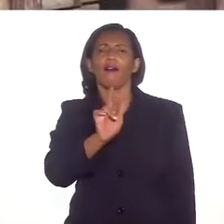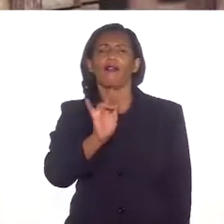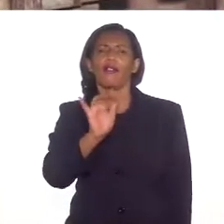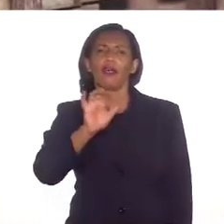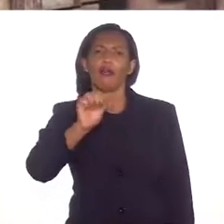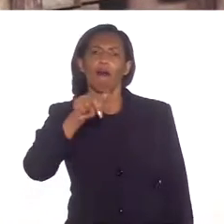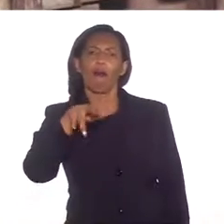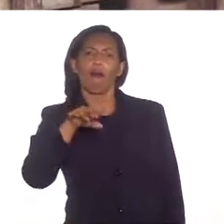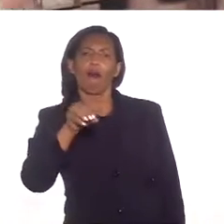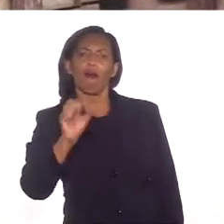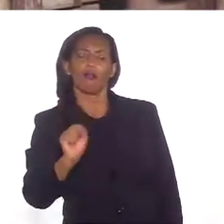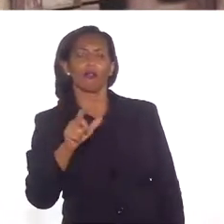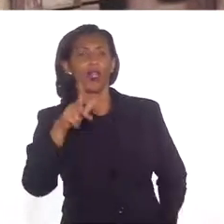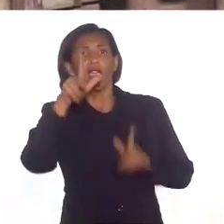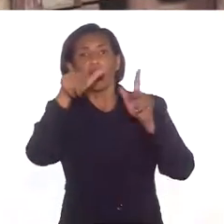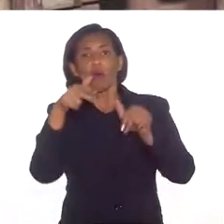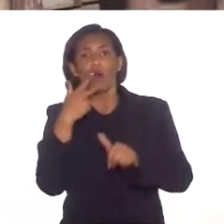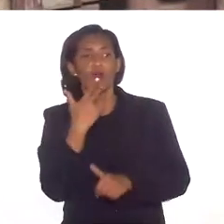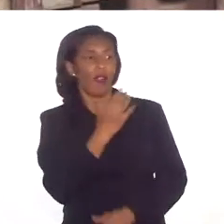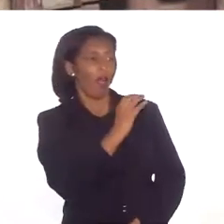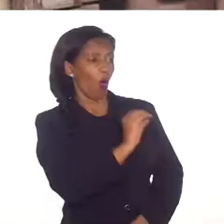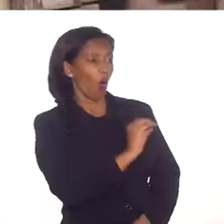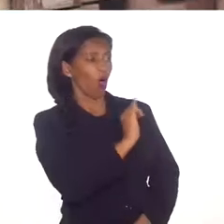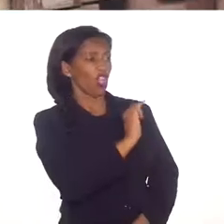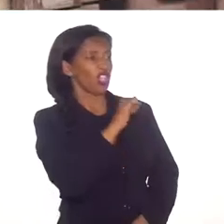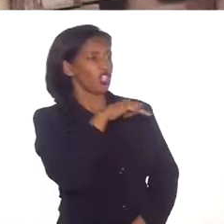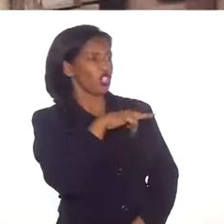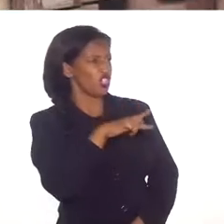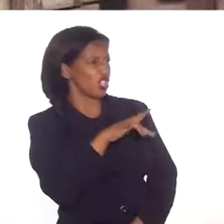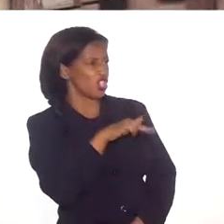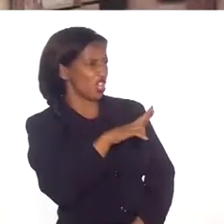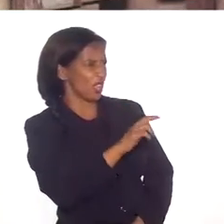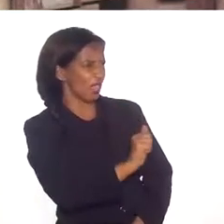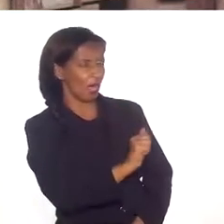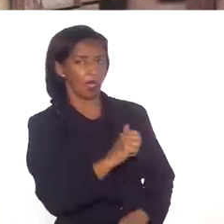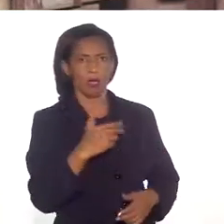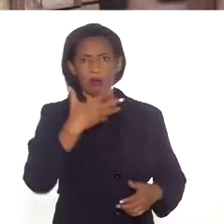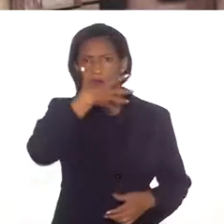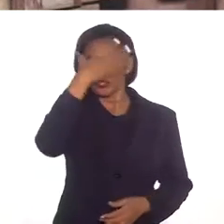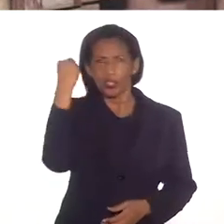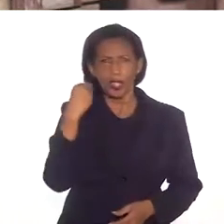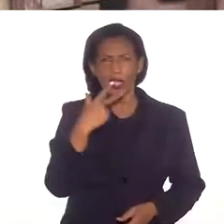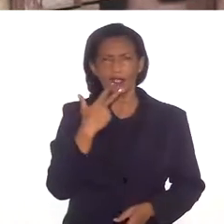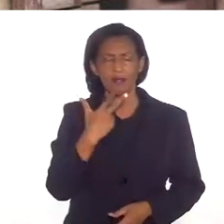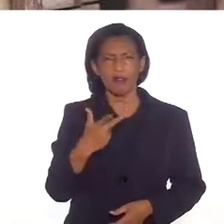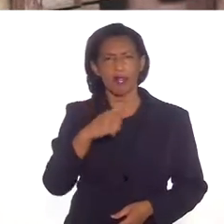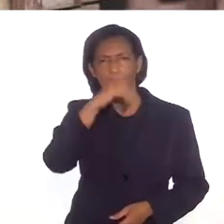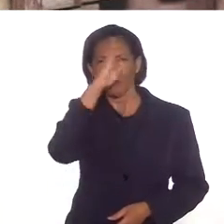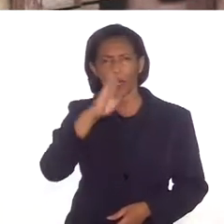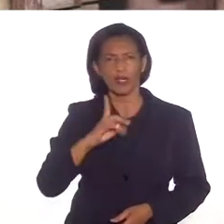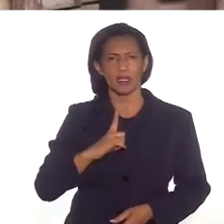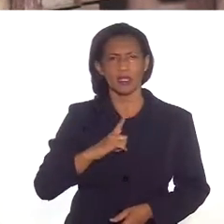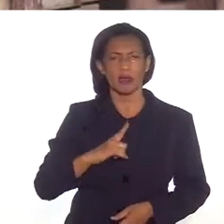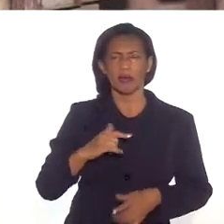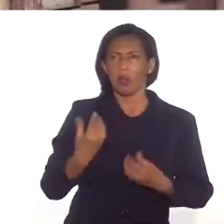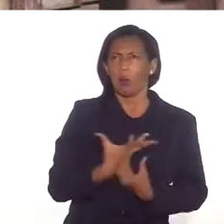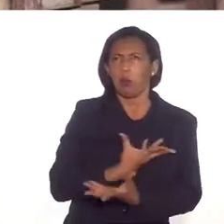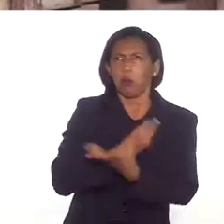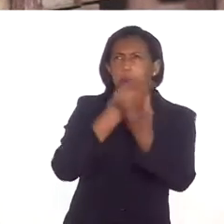da mesma forma que a gente fala os indígenas. A gente esquece que no Brasil existem centenas